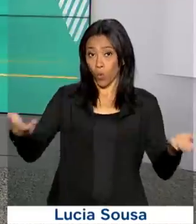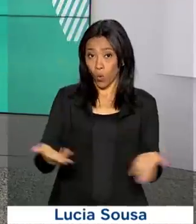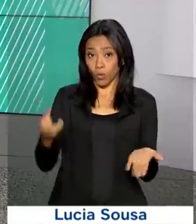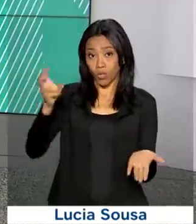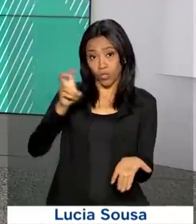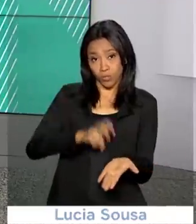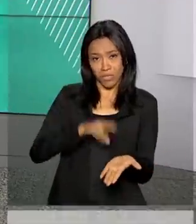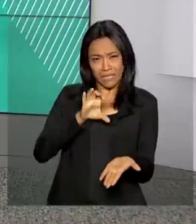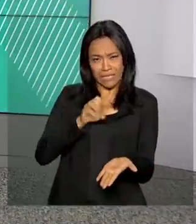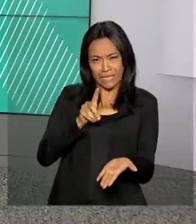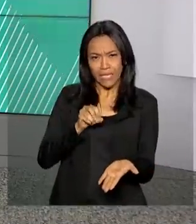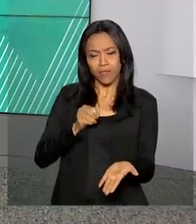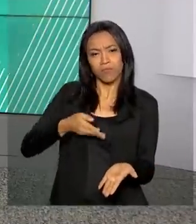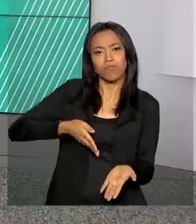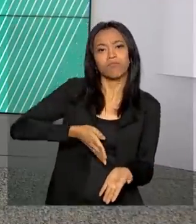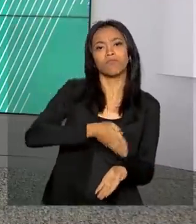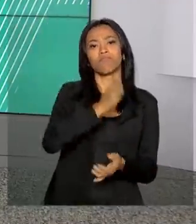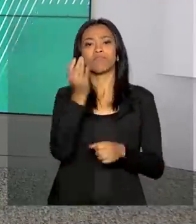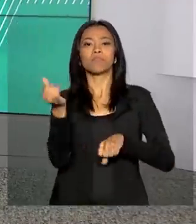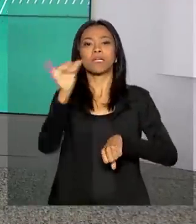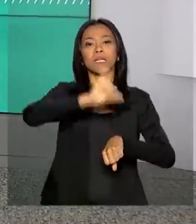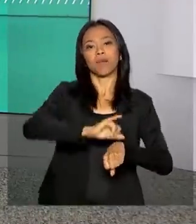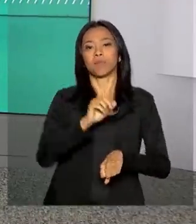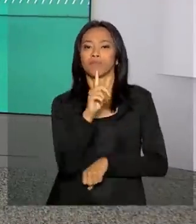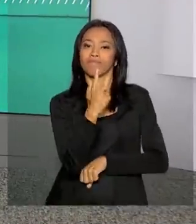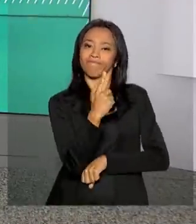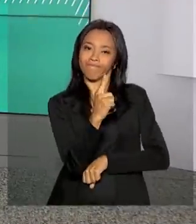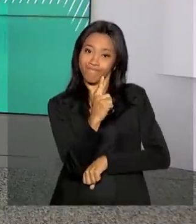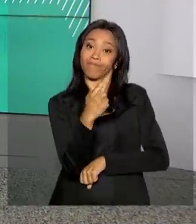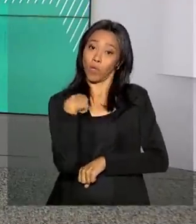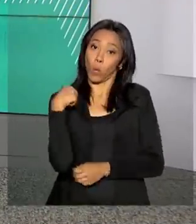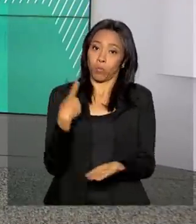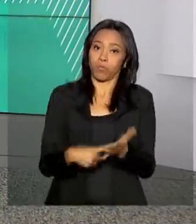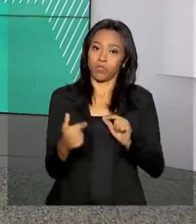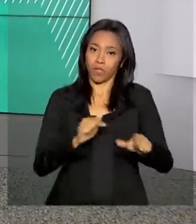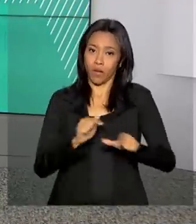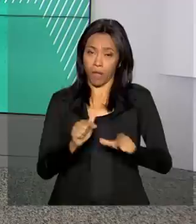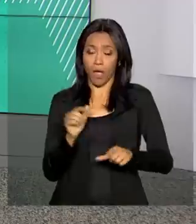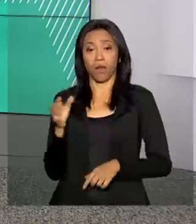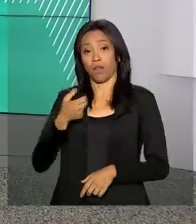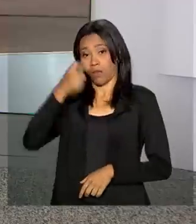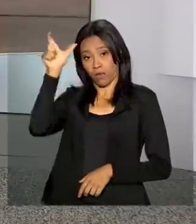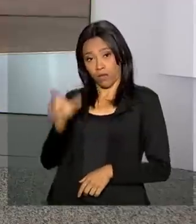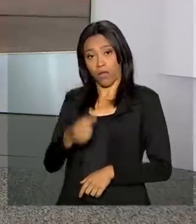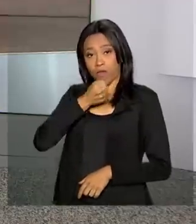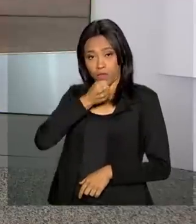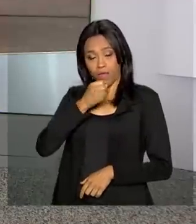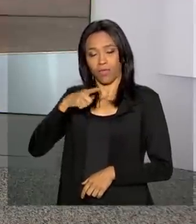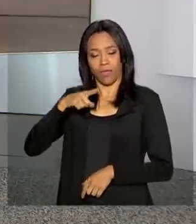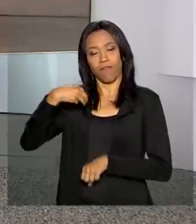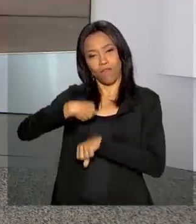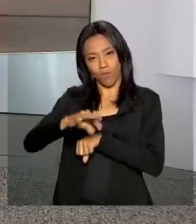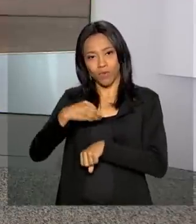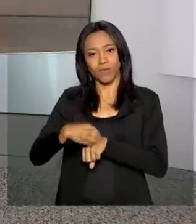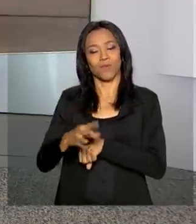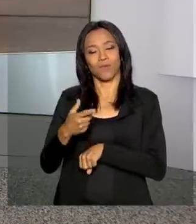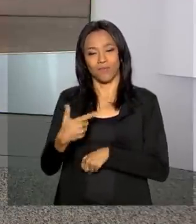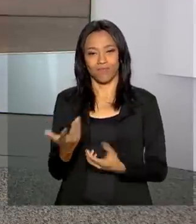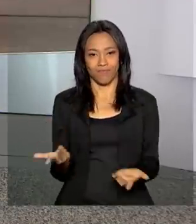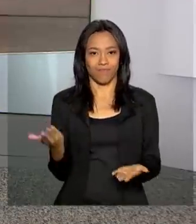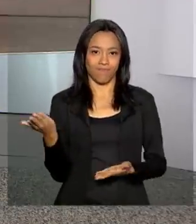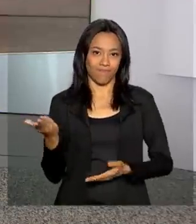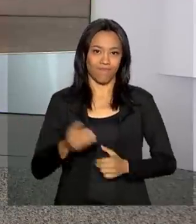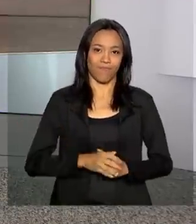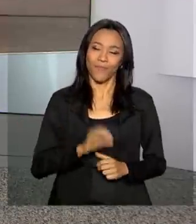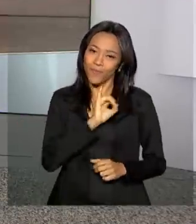cedo para Goiânia, onde cumpriu a agenda de trabalho. A repórter Gabriela Noronha, que está no Palácio do Planalto, tem outras informações para a gente.